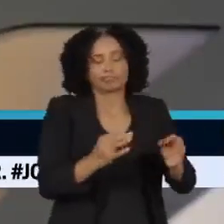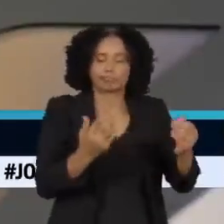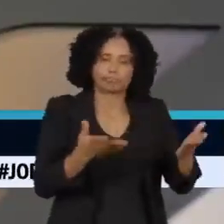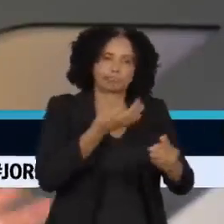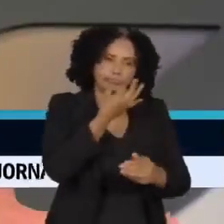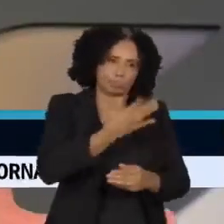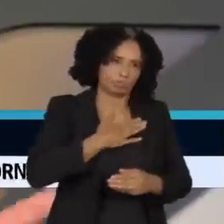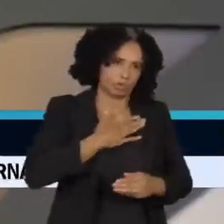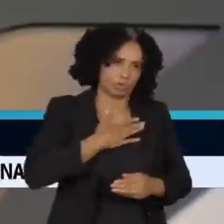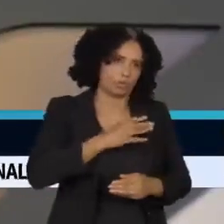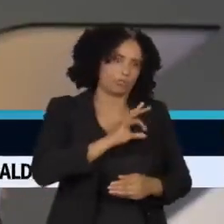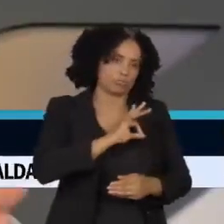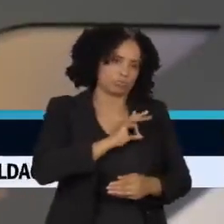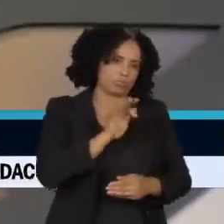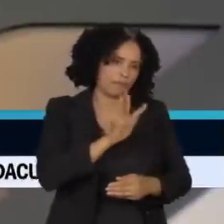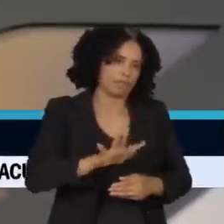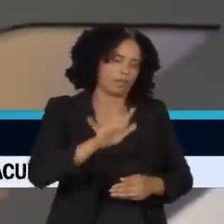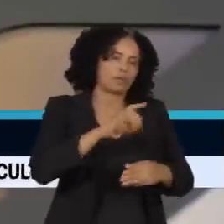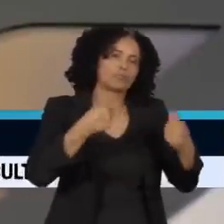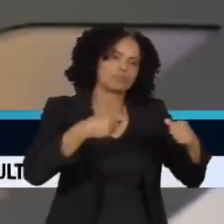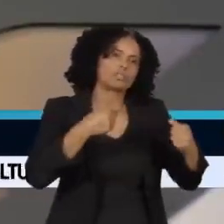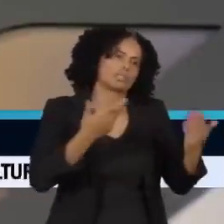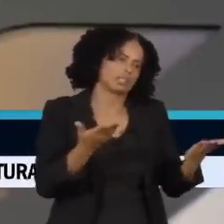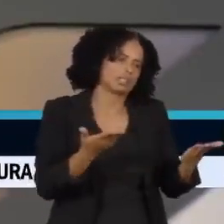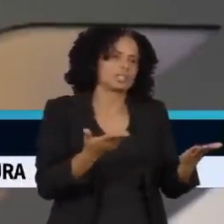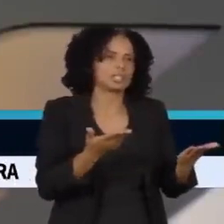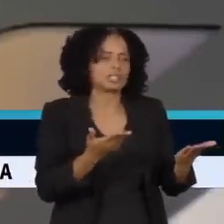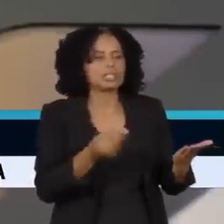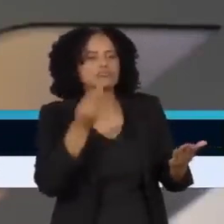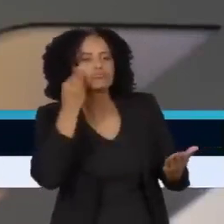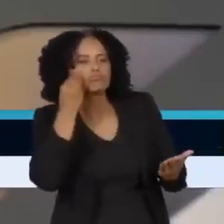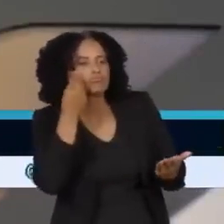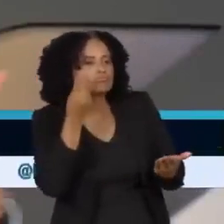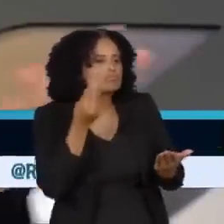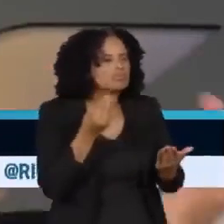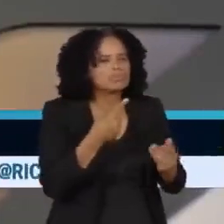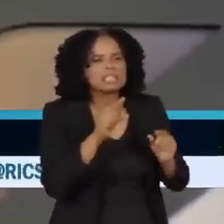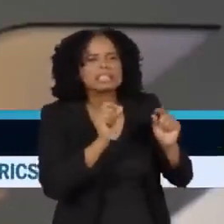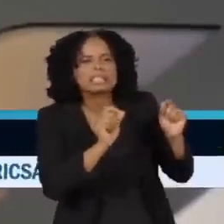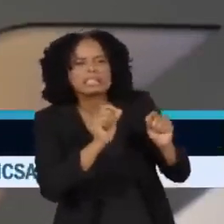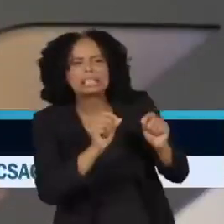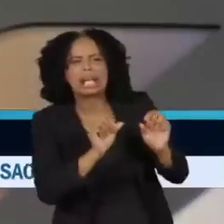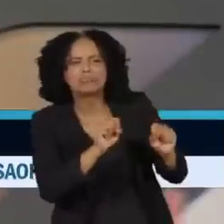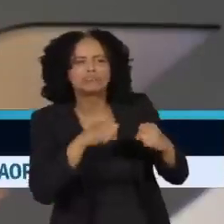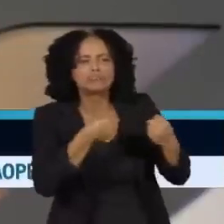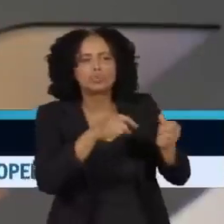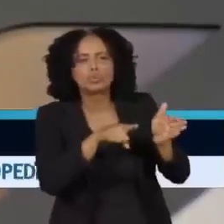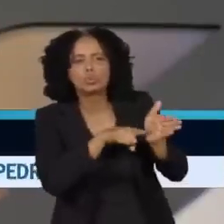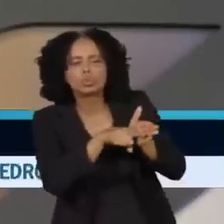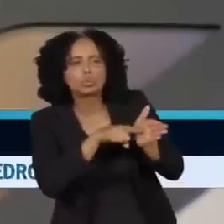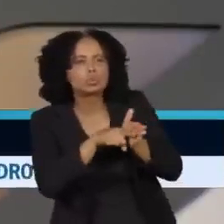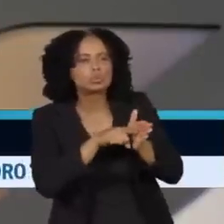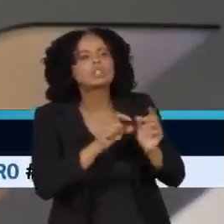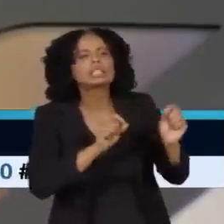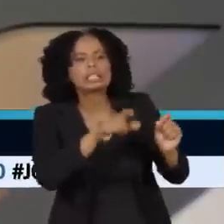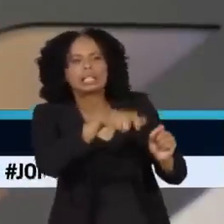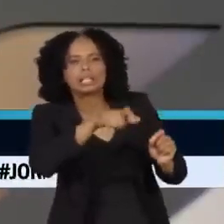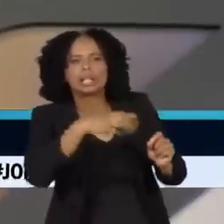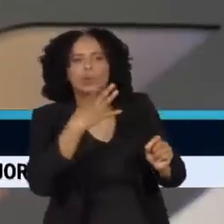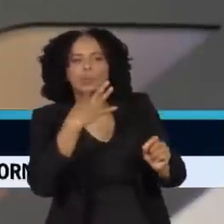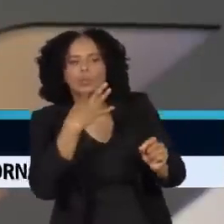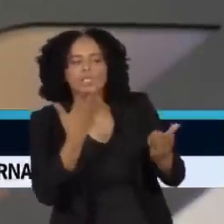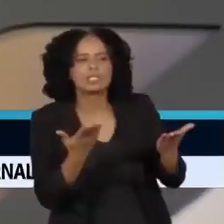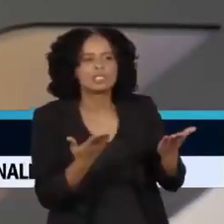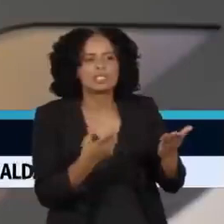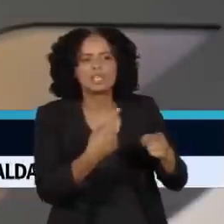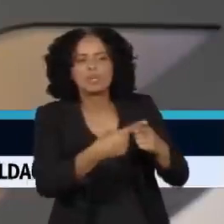tentar compreender, investigar, enfim, quem são essas pessoas, por que elas estão lá, quem está financiando a sua presença lá e